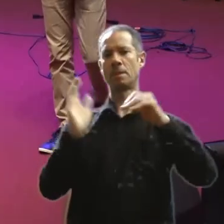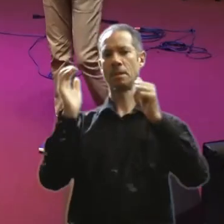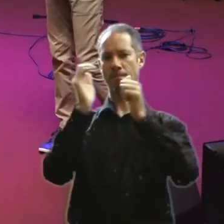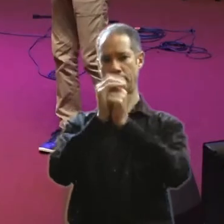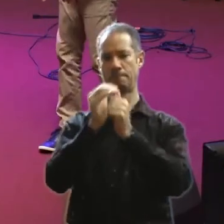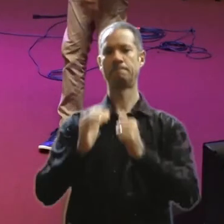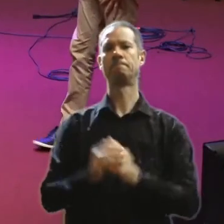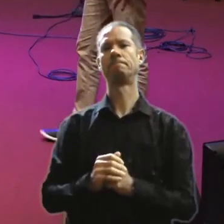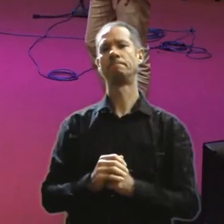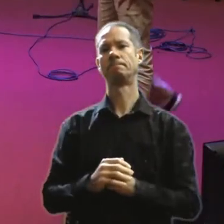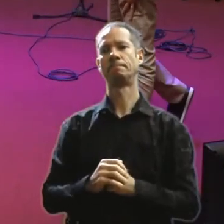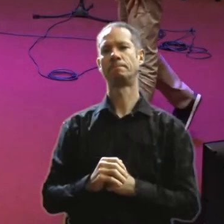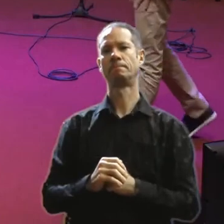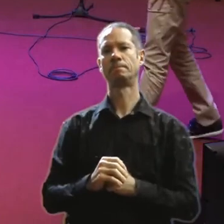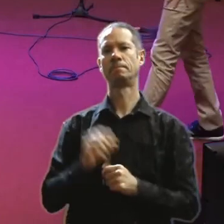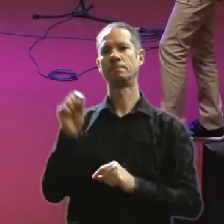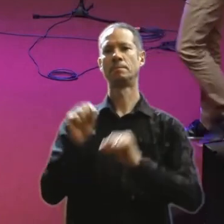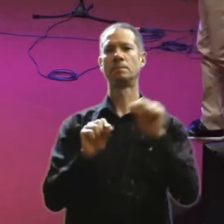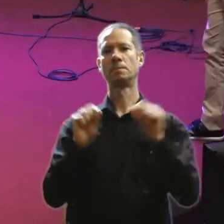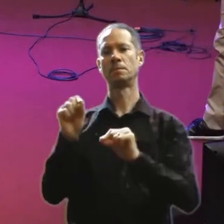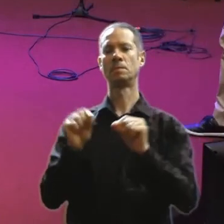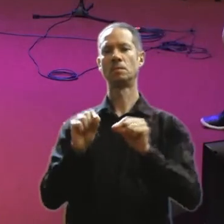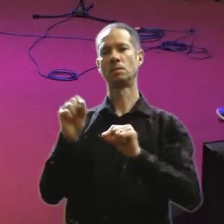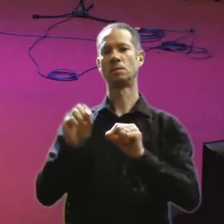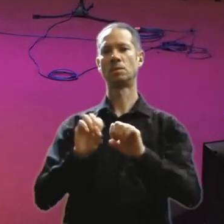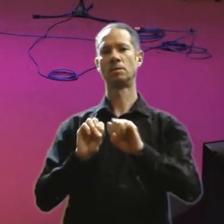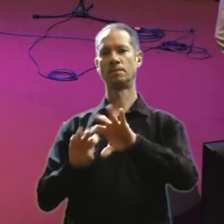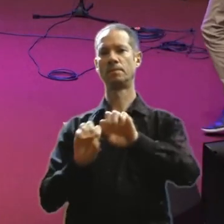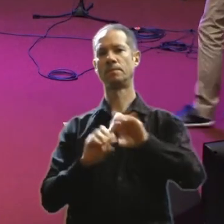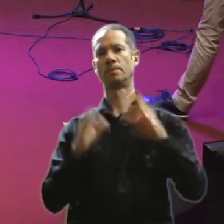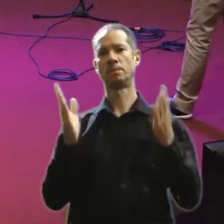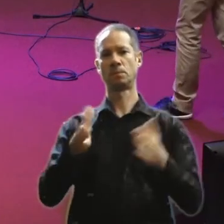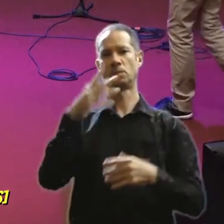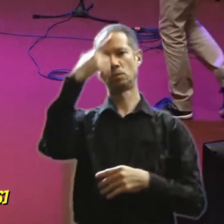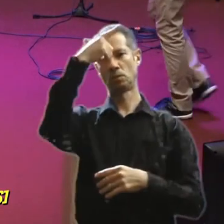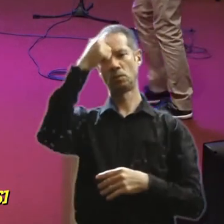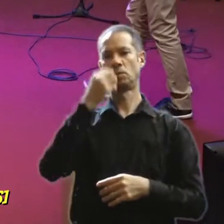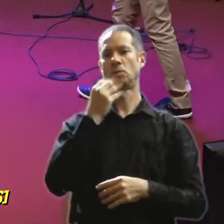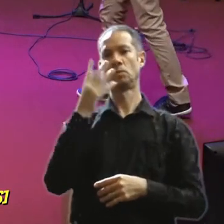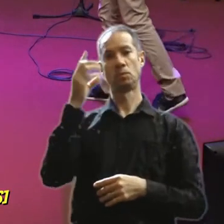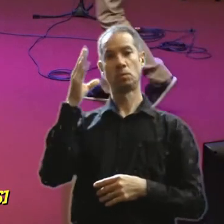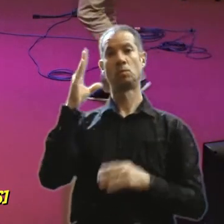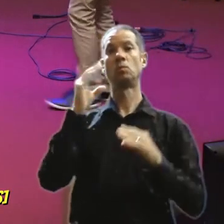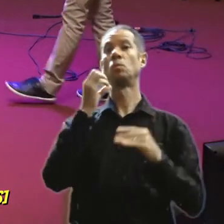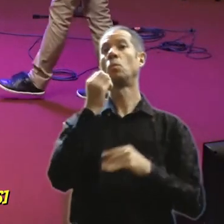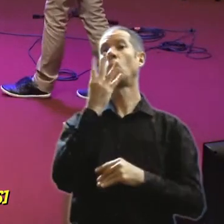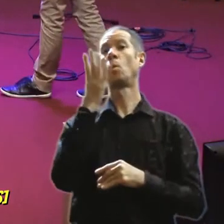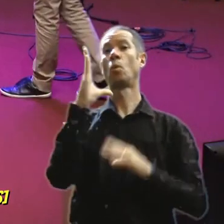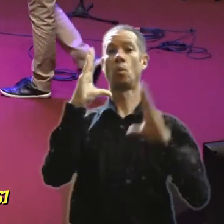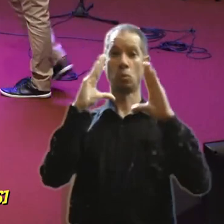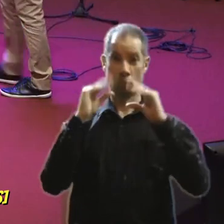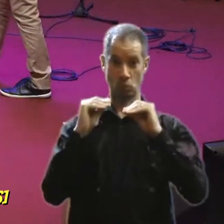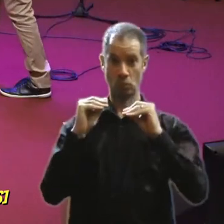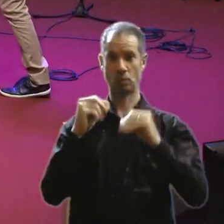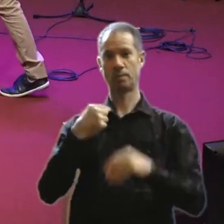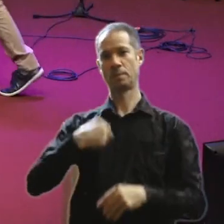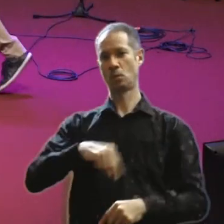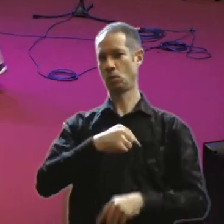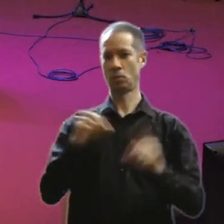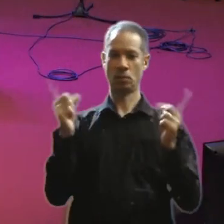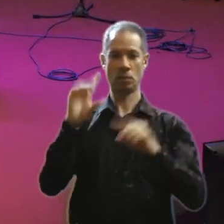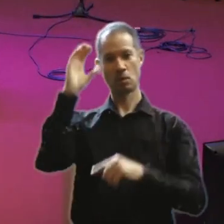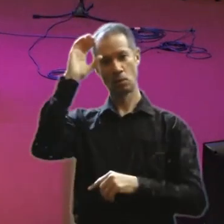O que que você separou para a gente hoje, José? Boa noite. Não é José no Egito, mas é José no Curitiba.